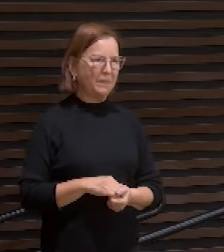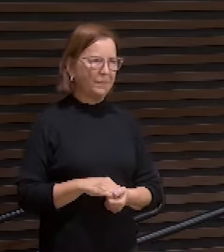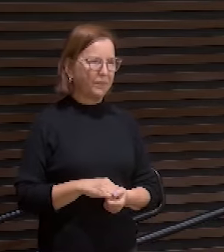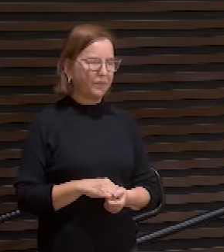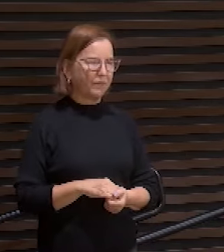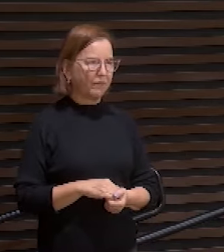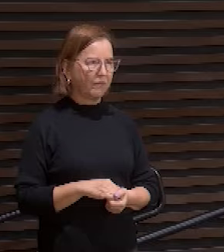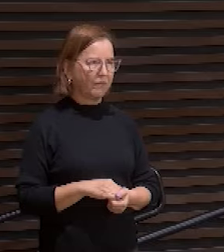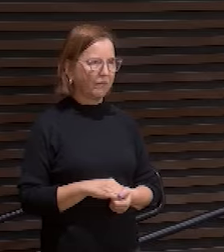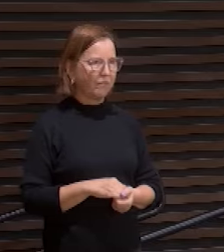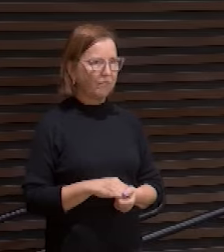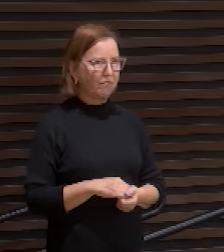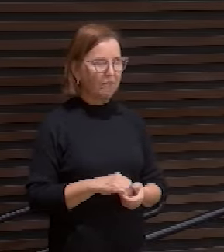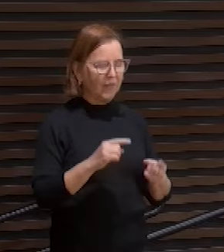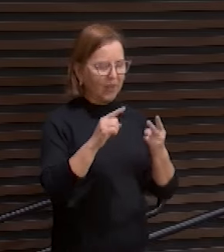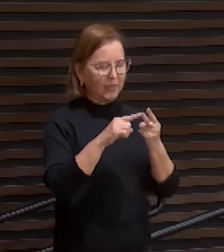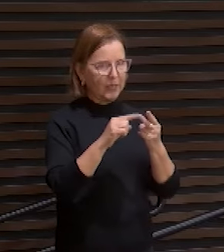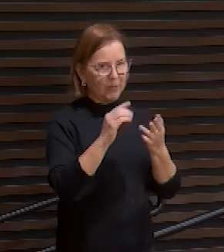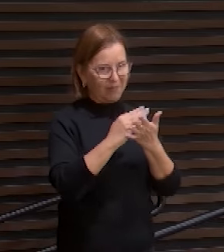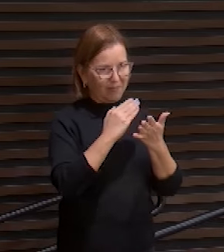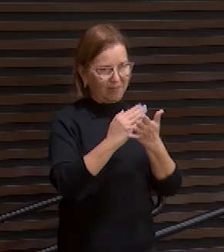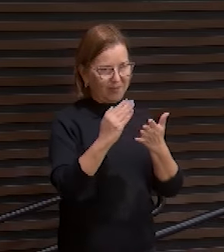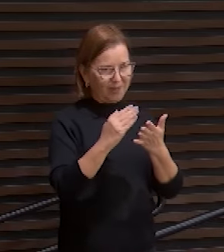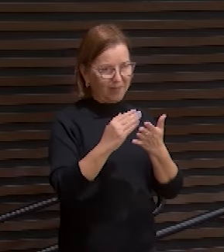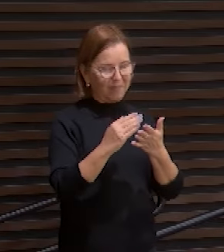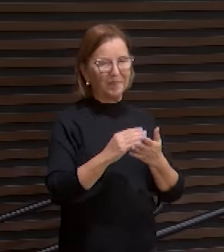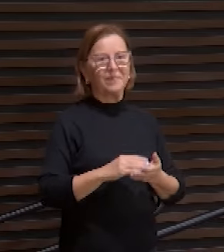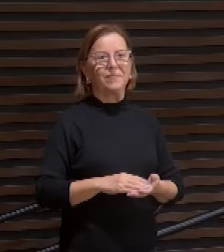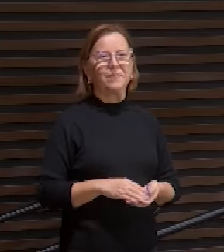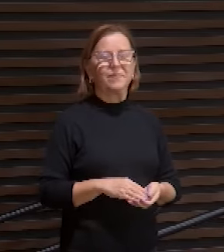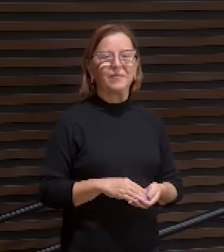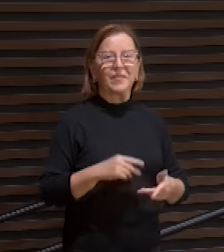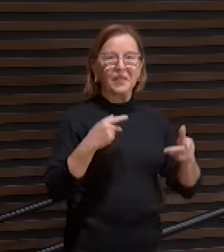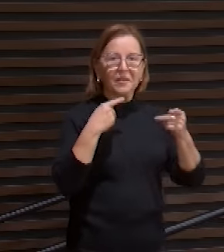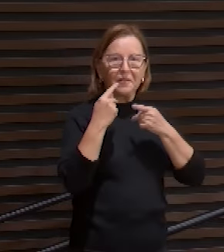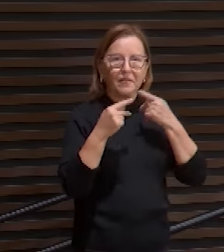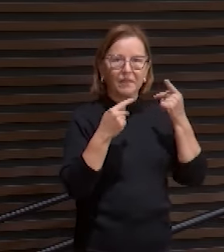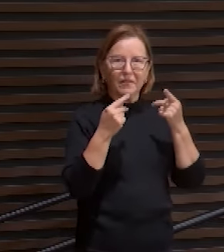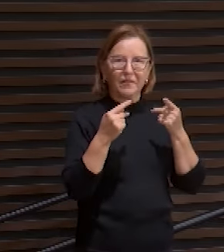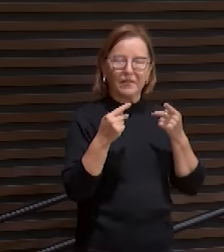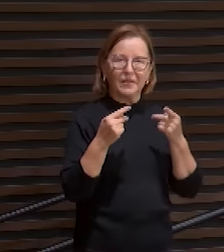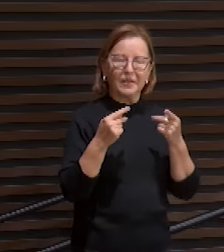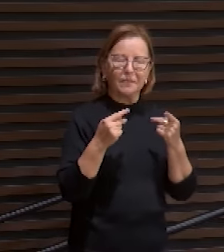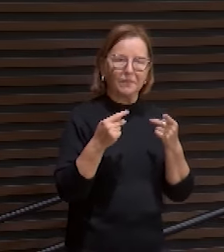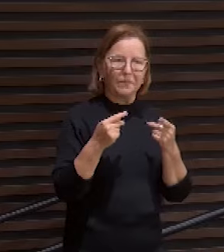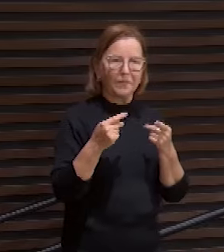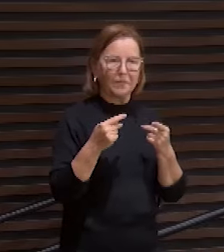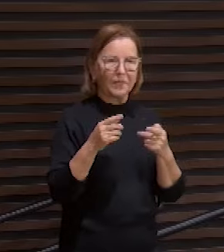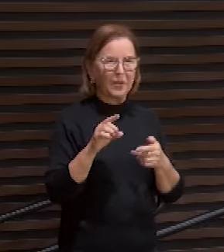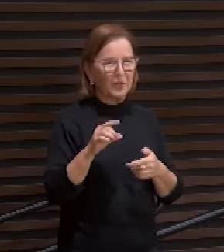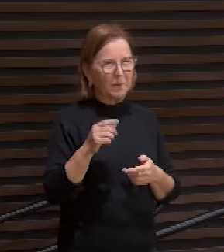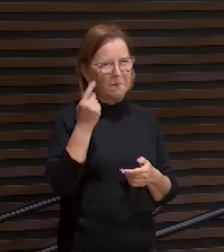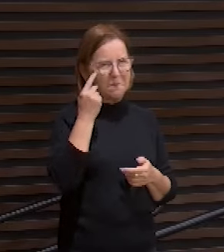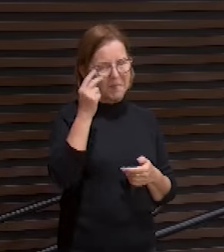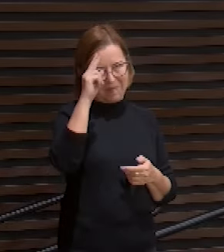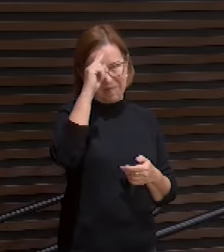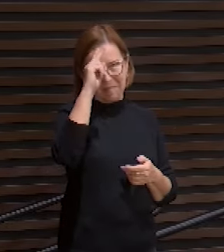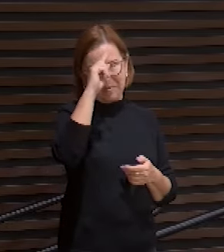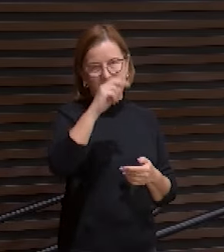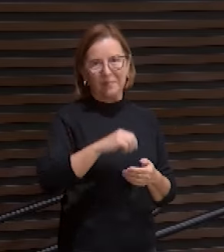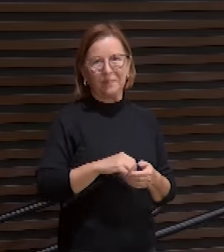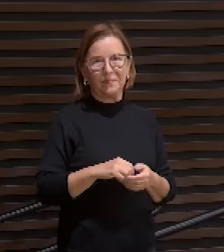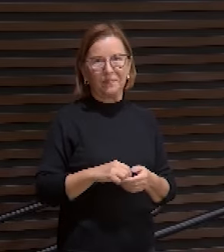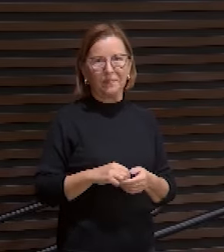Segunda estrofe, ele fala então, meus irmãos, só para relembrar, o